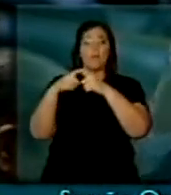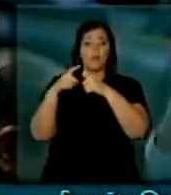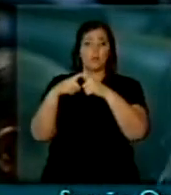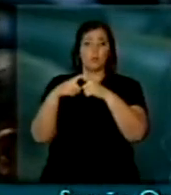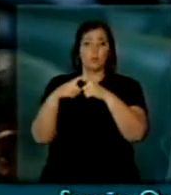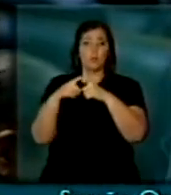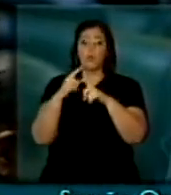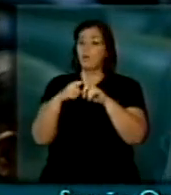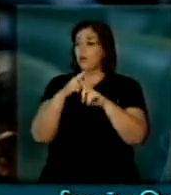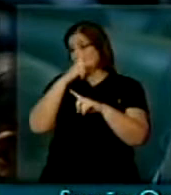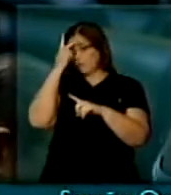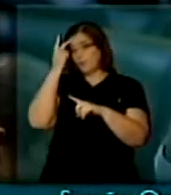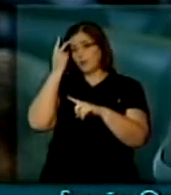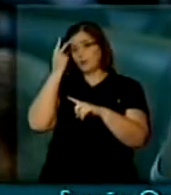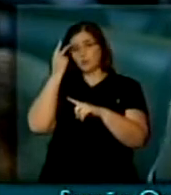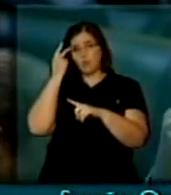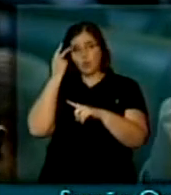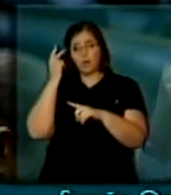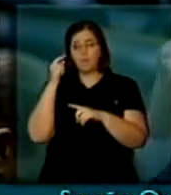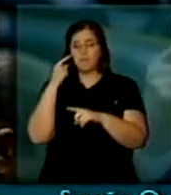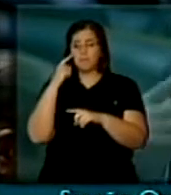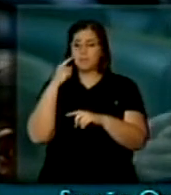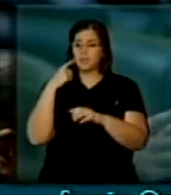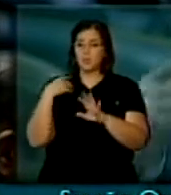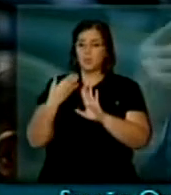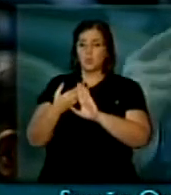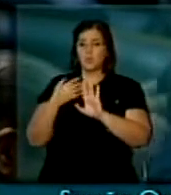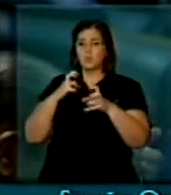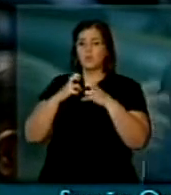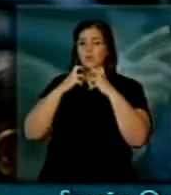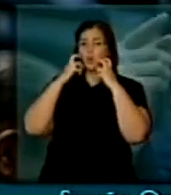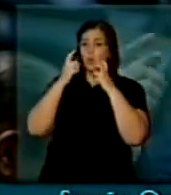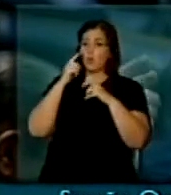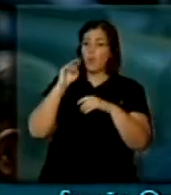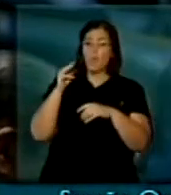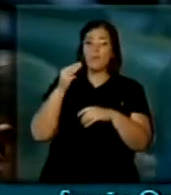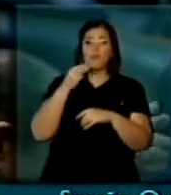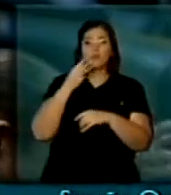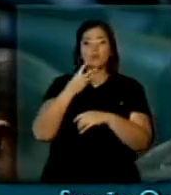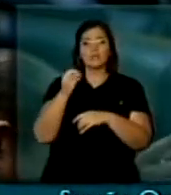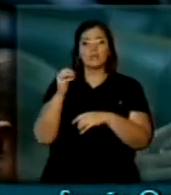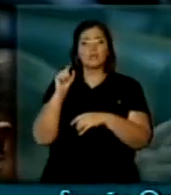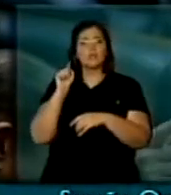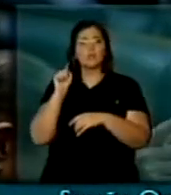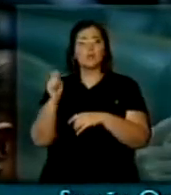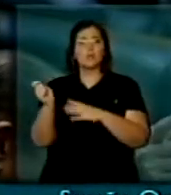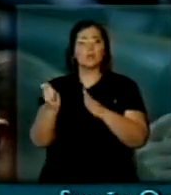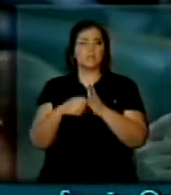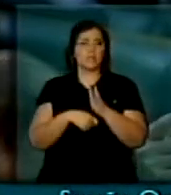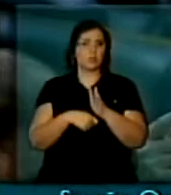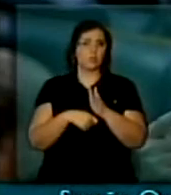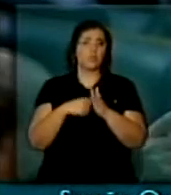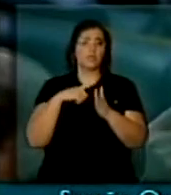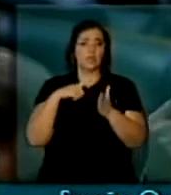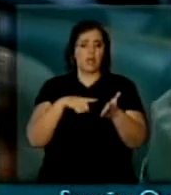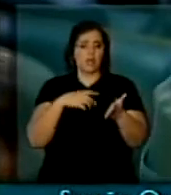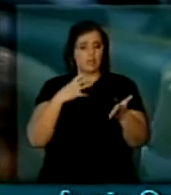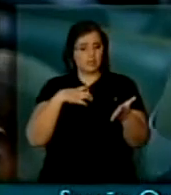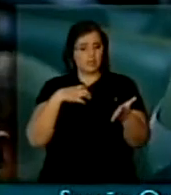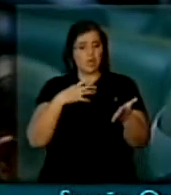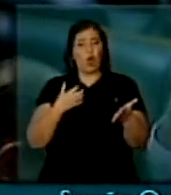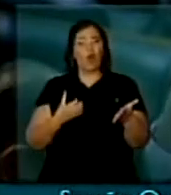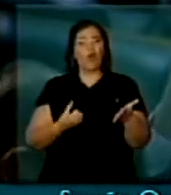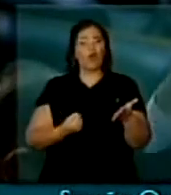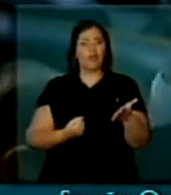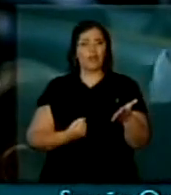covardar-se perante um milhão e trezentos mil assinaturas vindas de uma